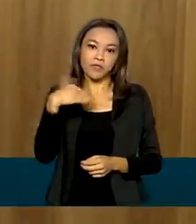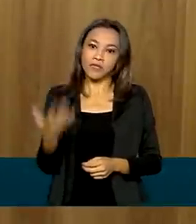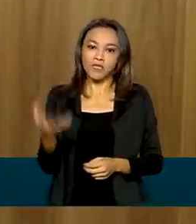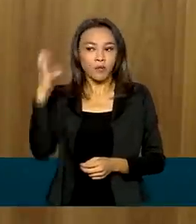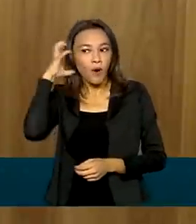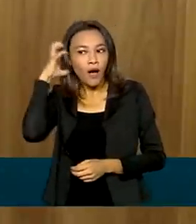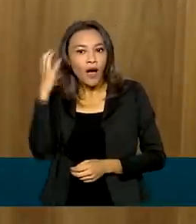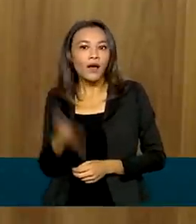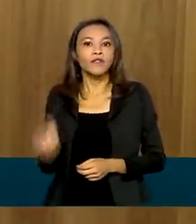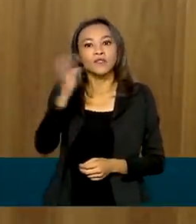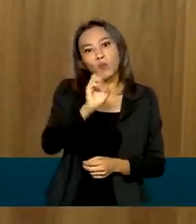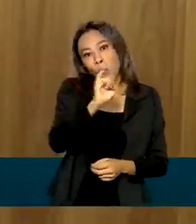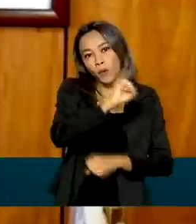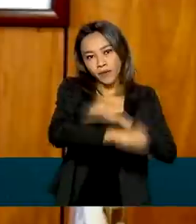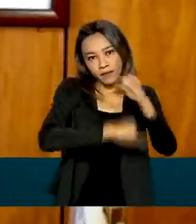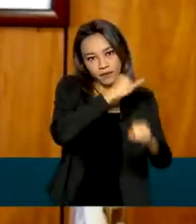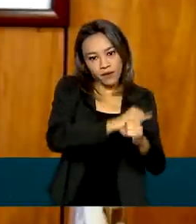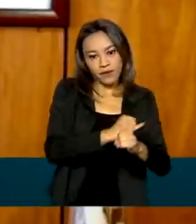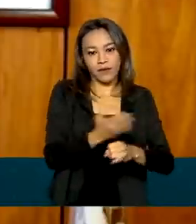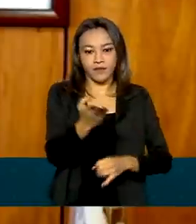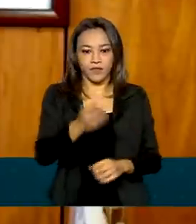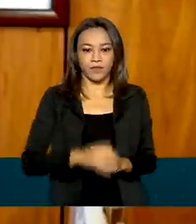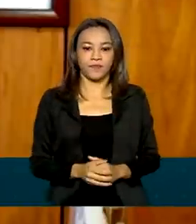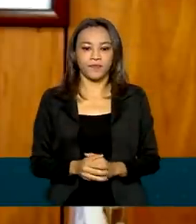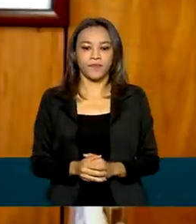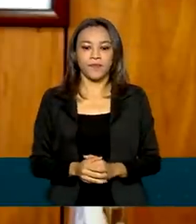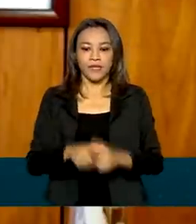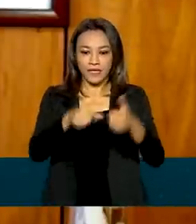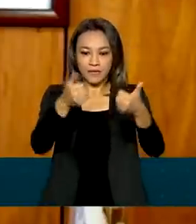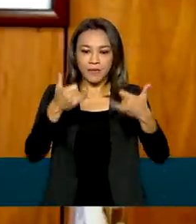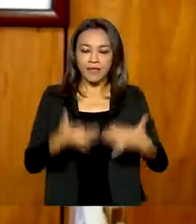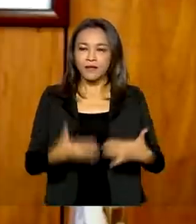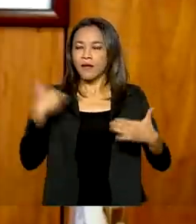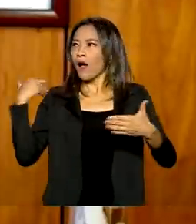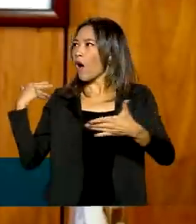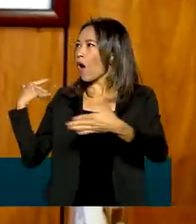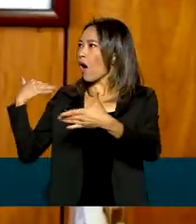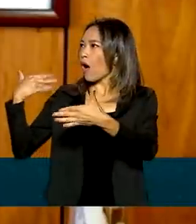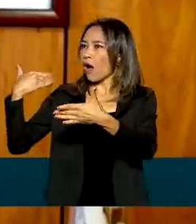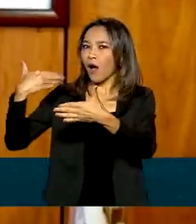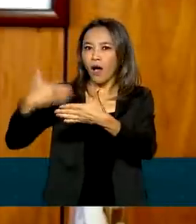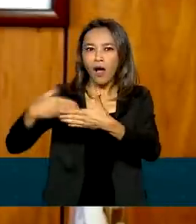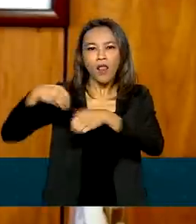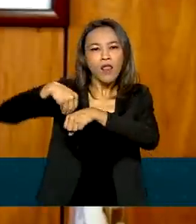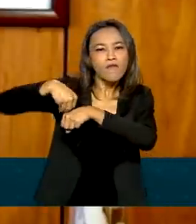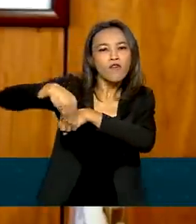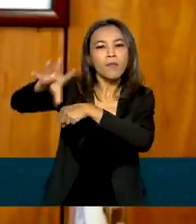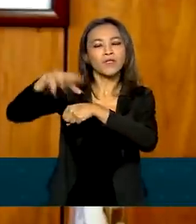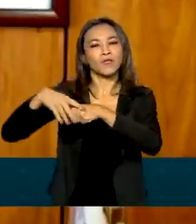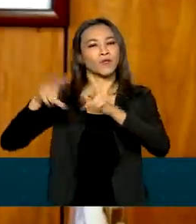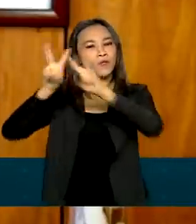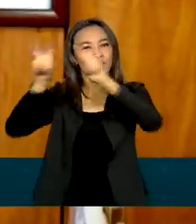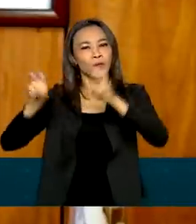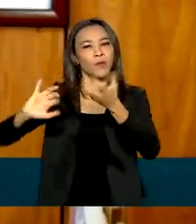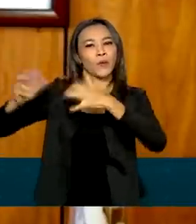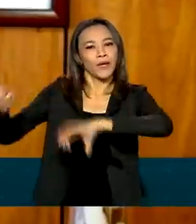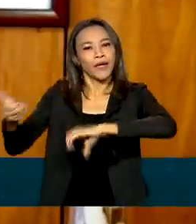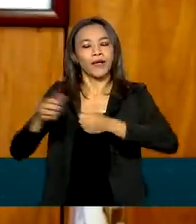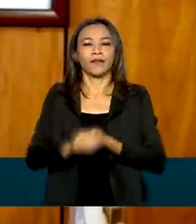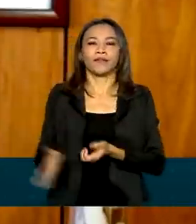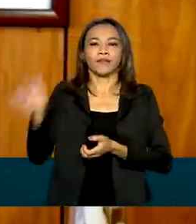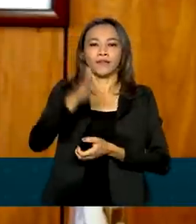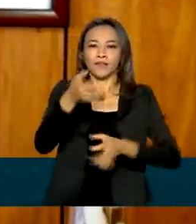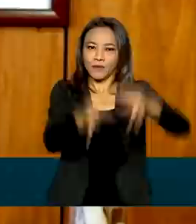rádio ou da internet. Durante esse tempo todo, levou informações tanto do Congresso, do Judiciário,